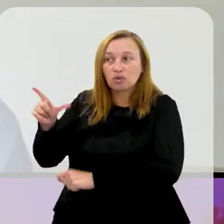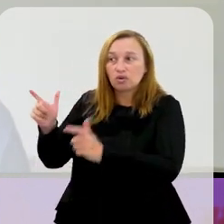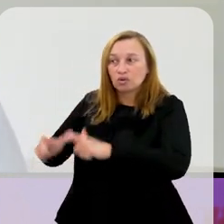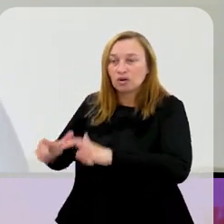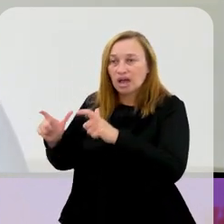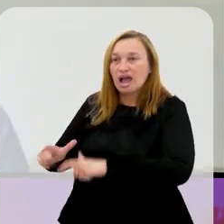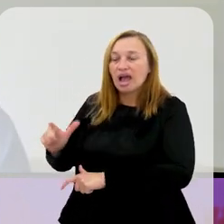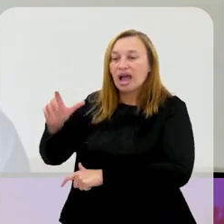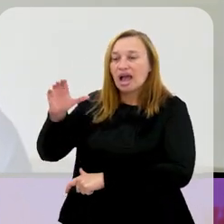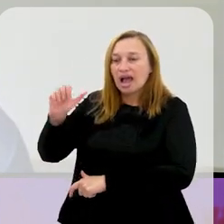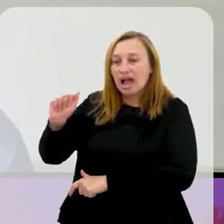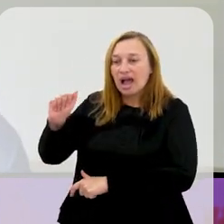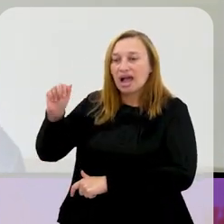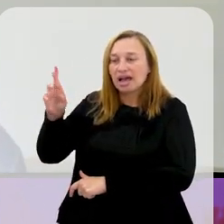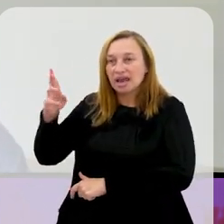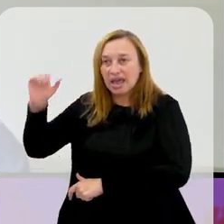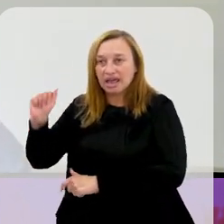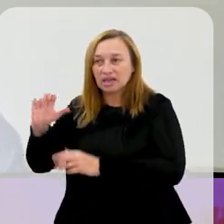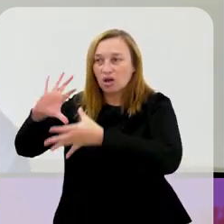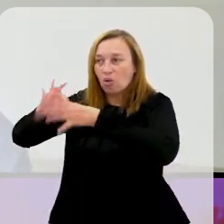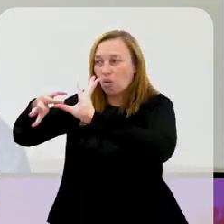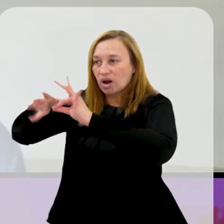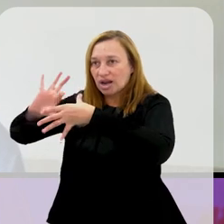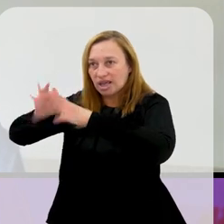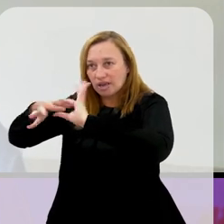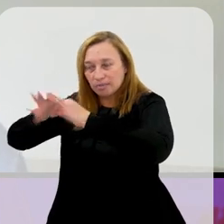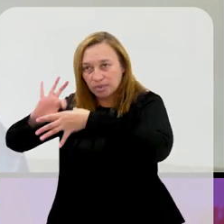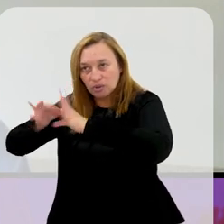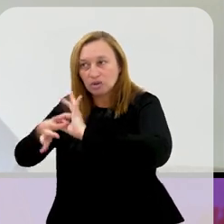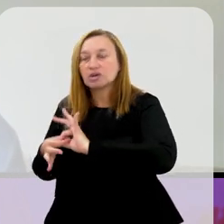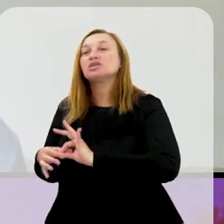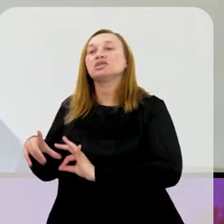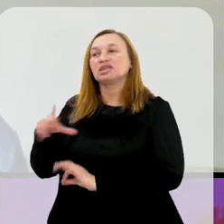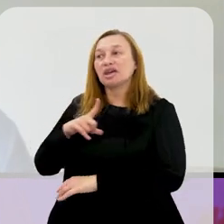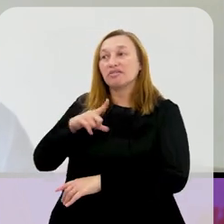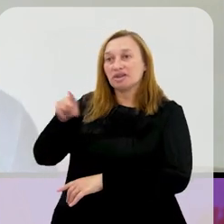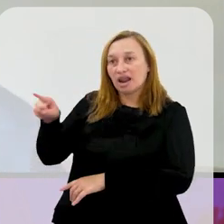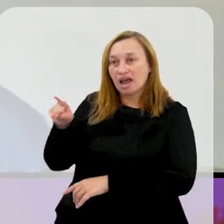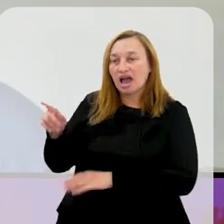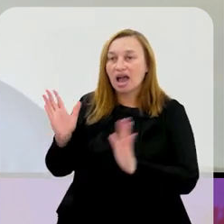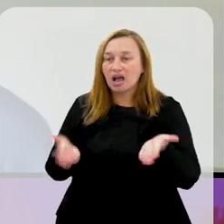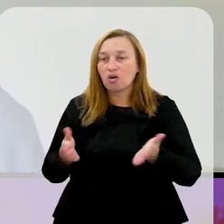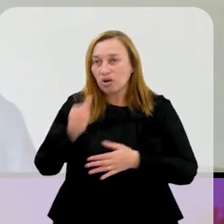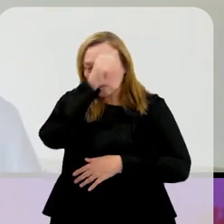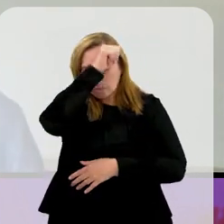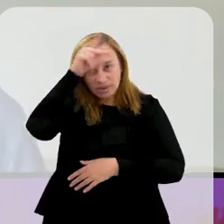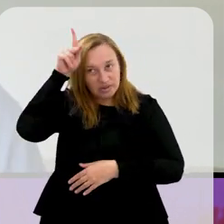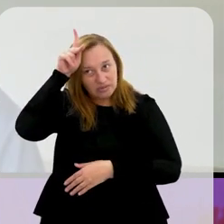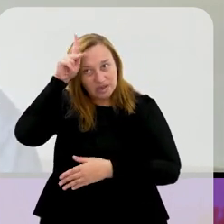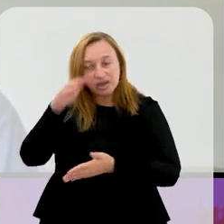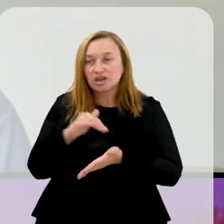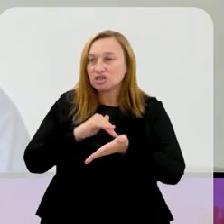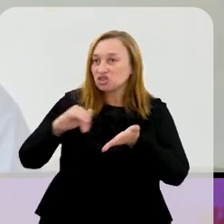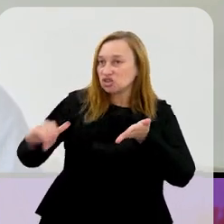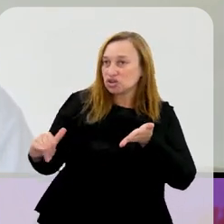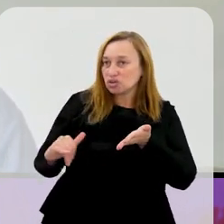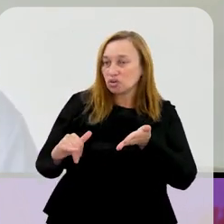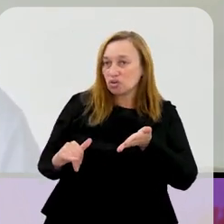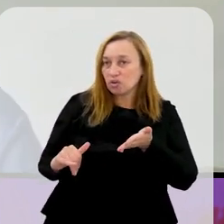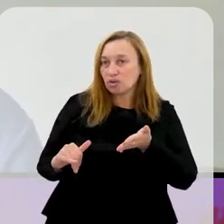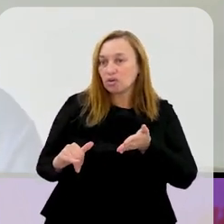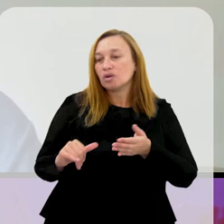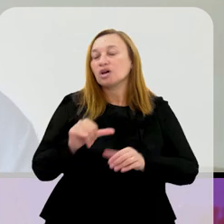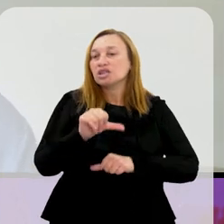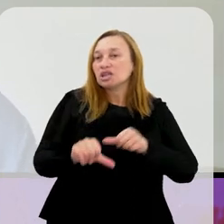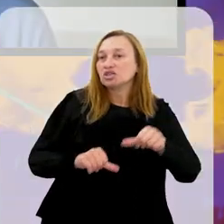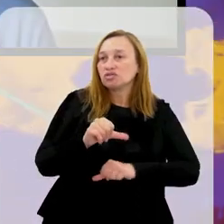onde tem aquele espaço lá da arena olímpica, do espaço olímpico, onde foram disputadas as olimpíadas. Agora o prefeito desmontou duas